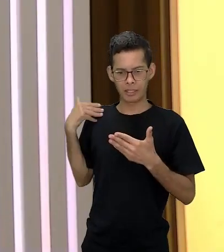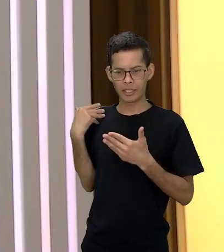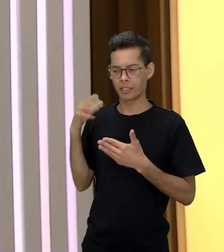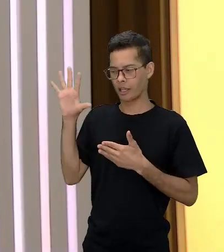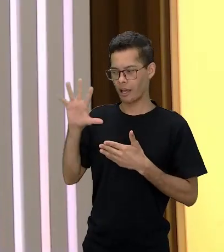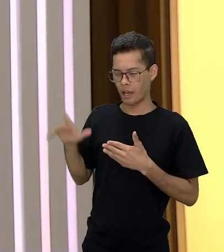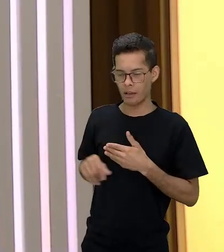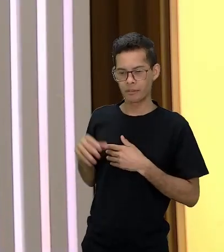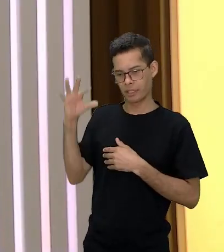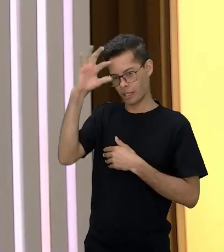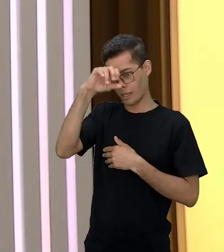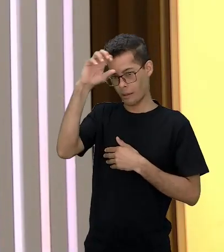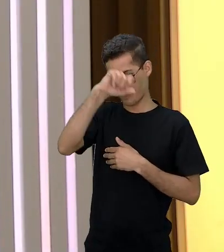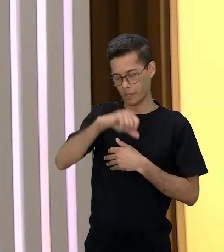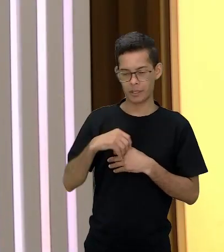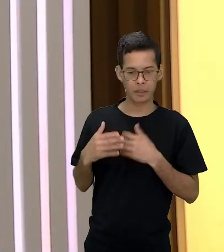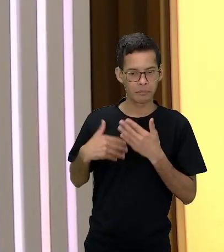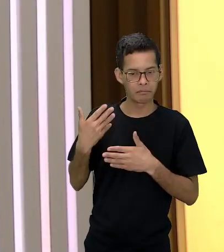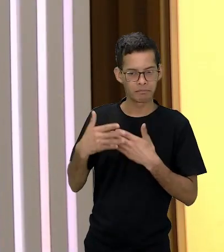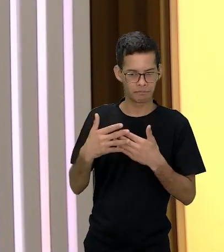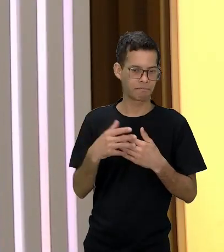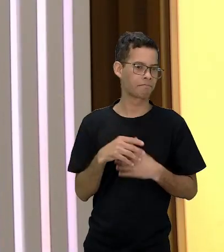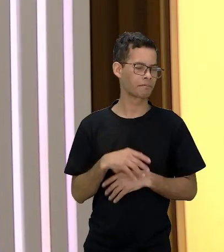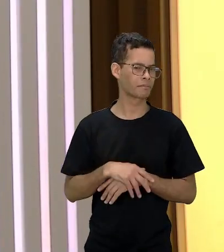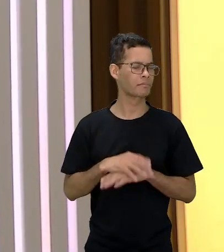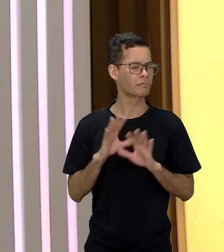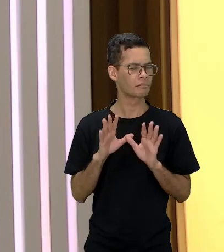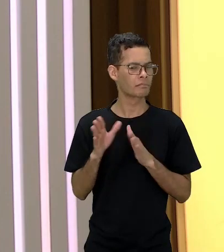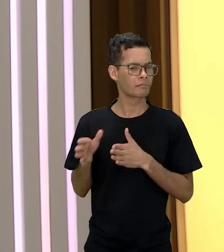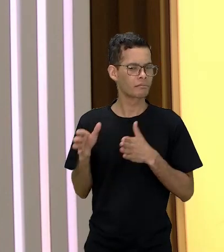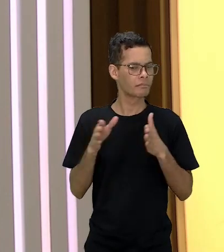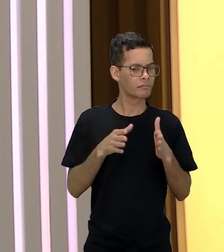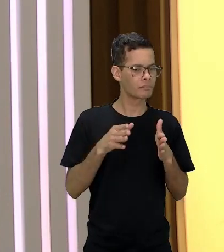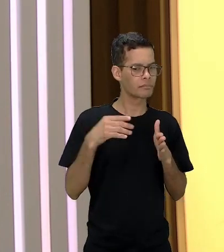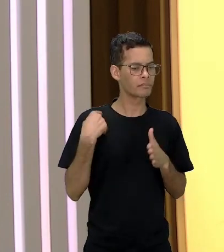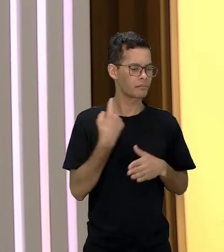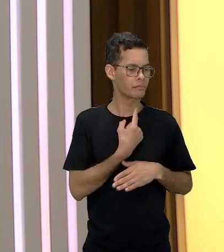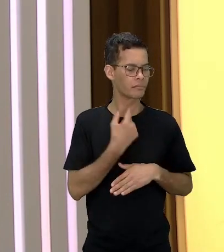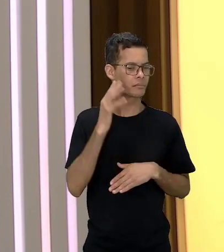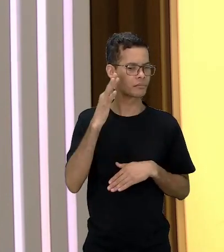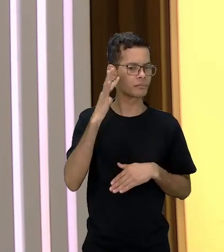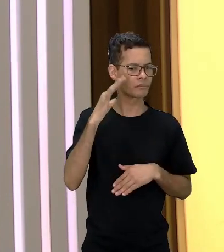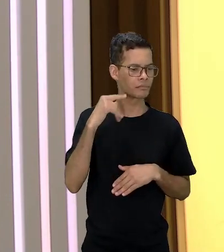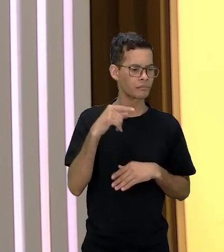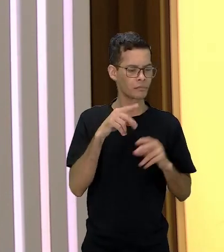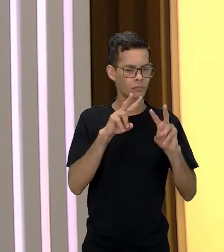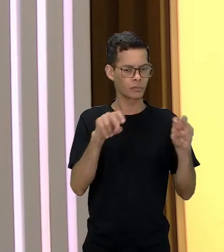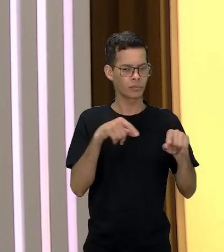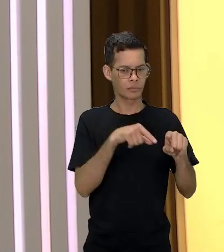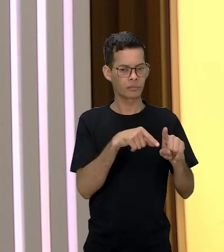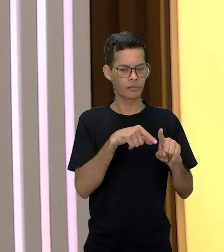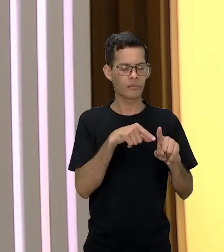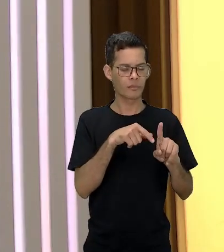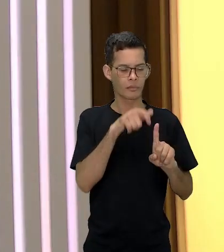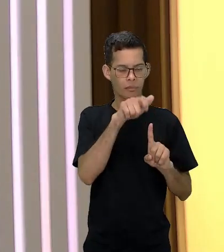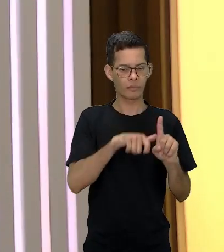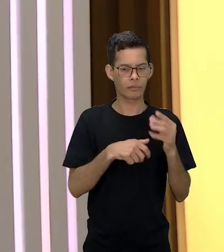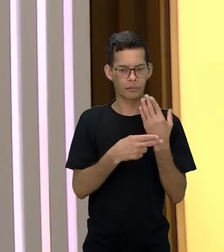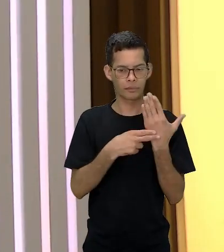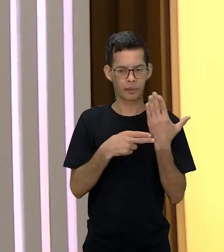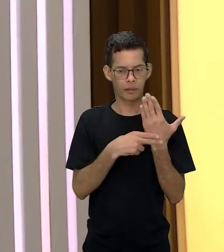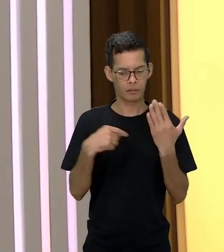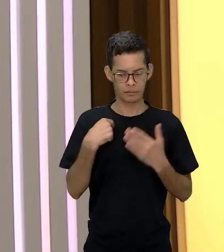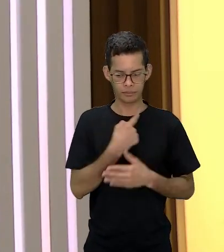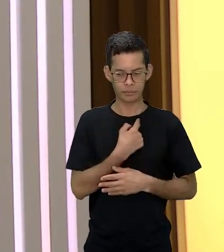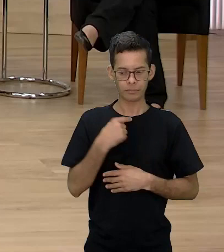africanos, com as suas origens. E aí, pensando um pouquinho na nossa autora, o quanto que nós, brasileiros,